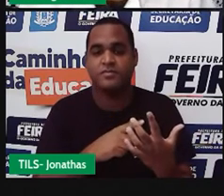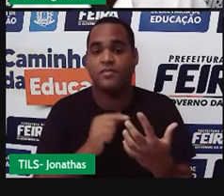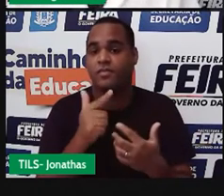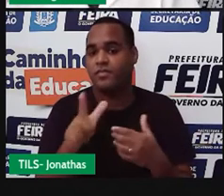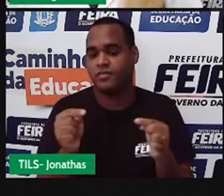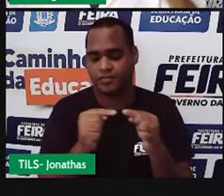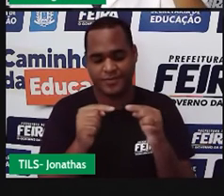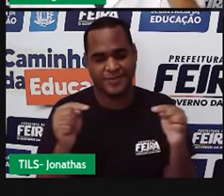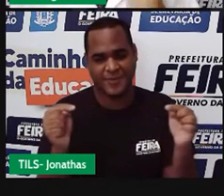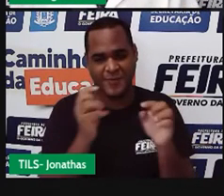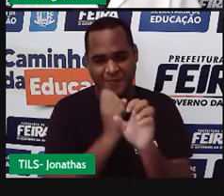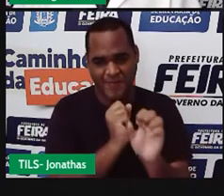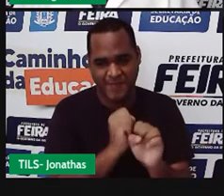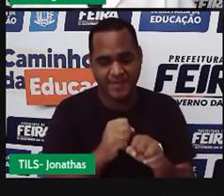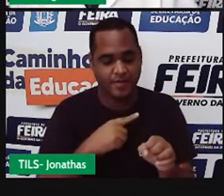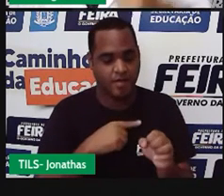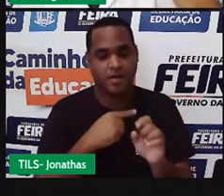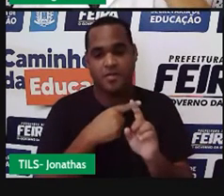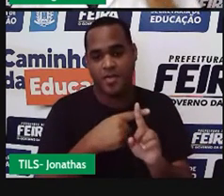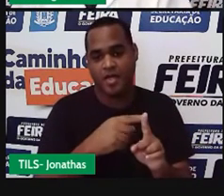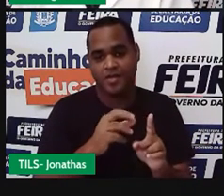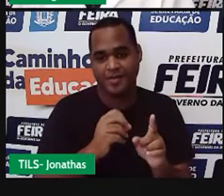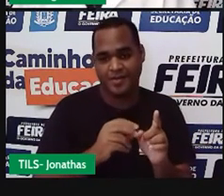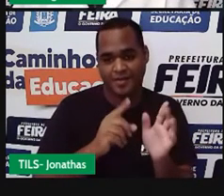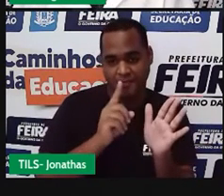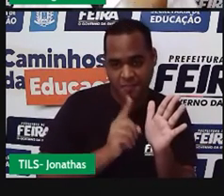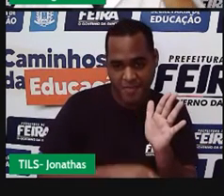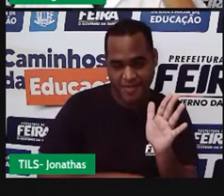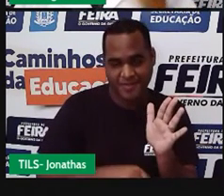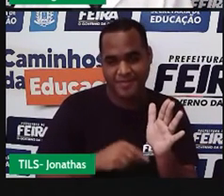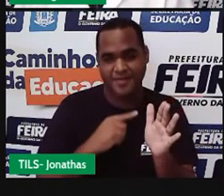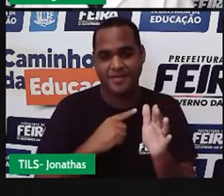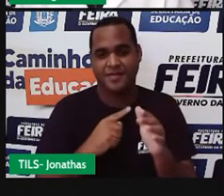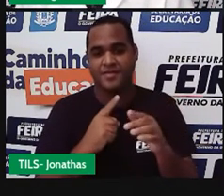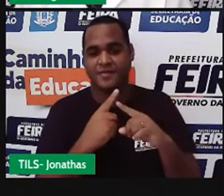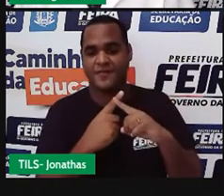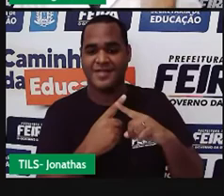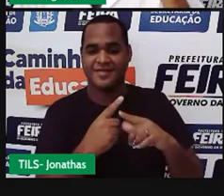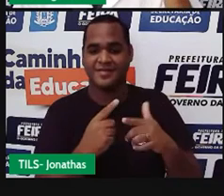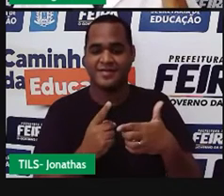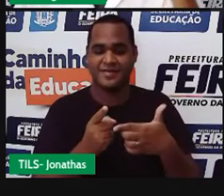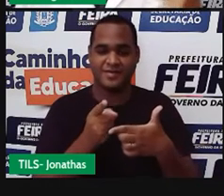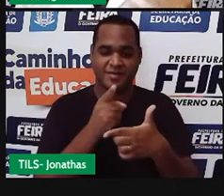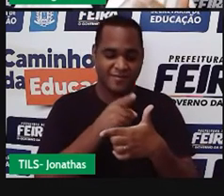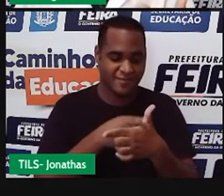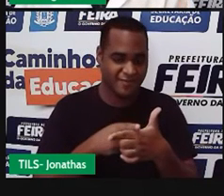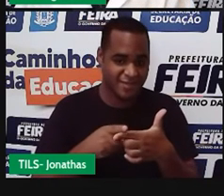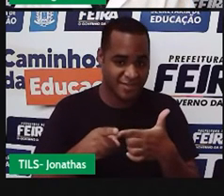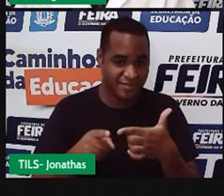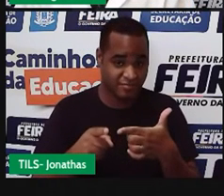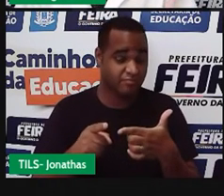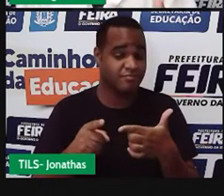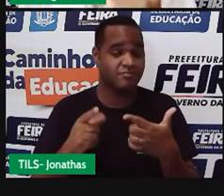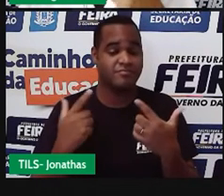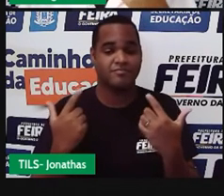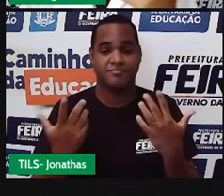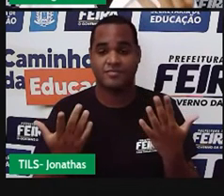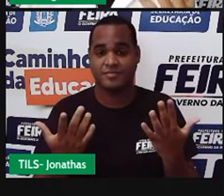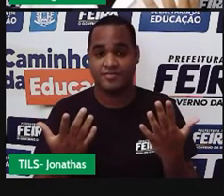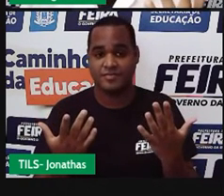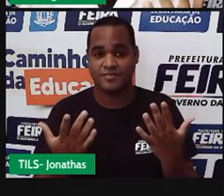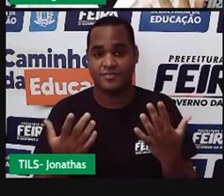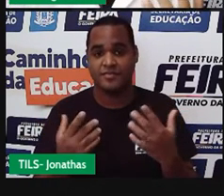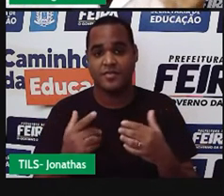cálculo você tem a conta de mais a de menos a de vezes a de dividir a